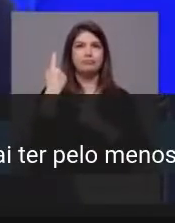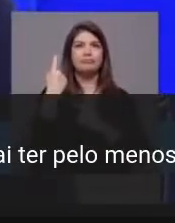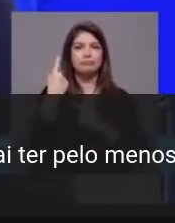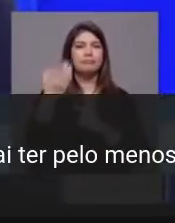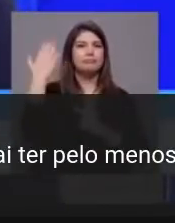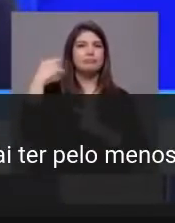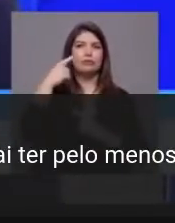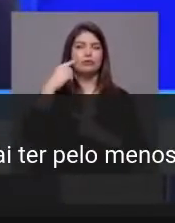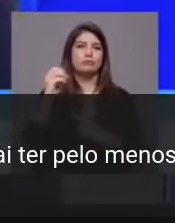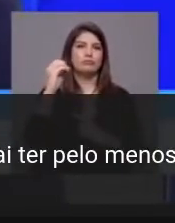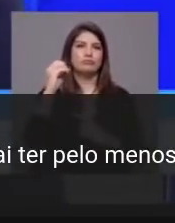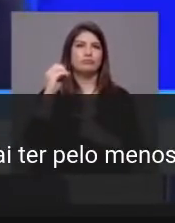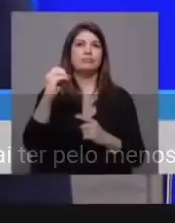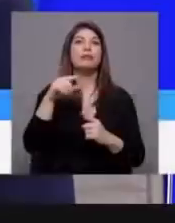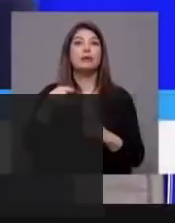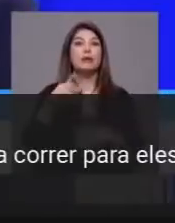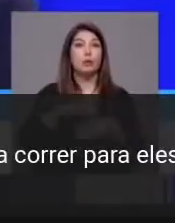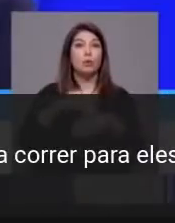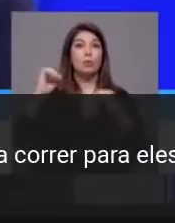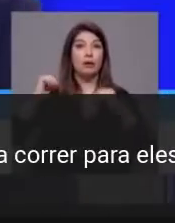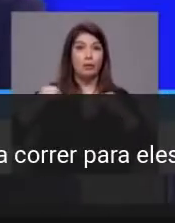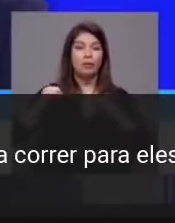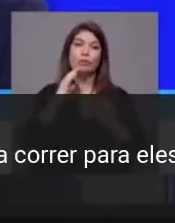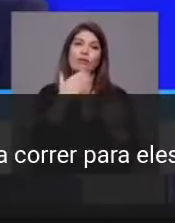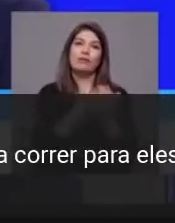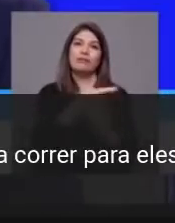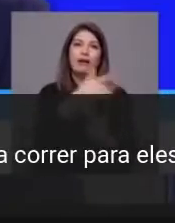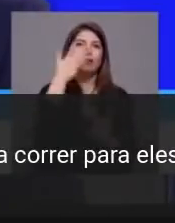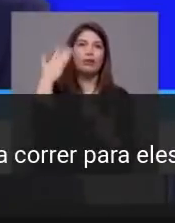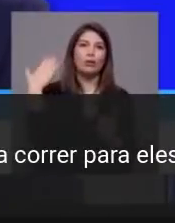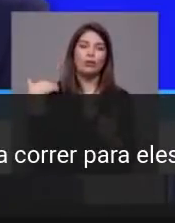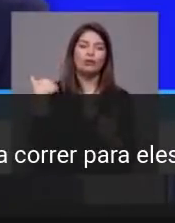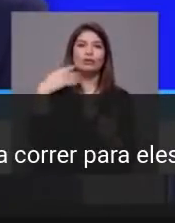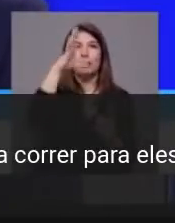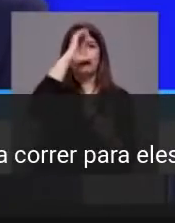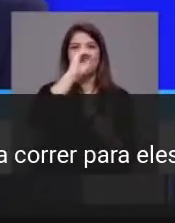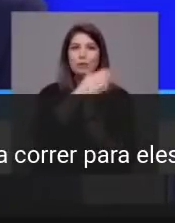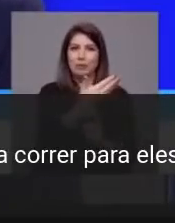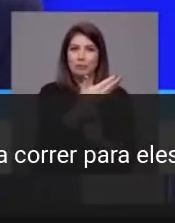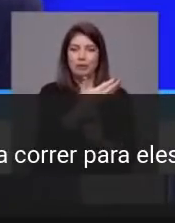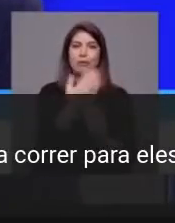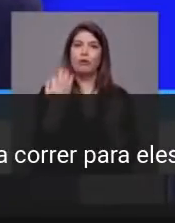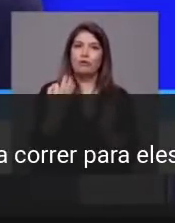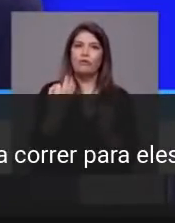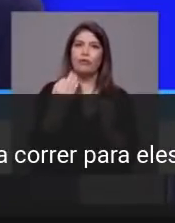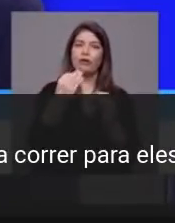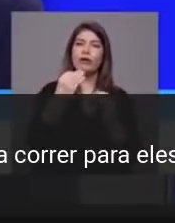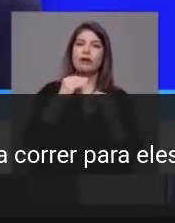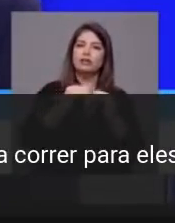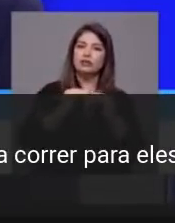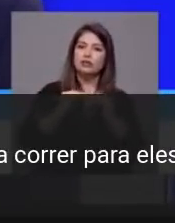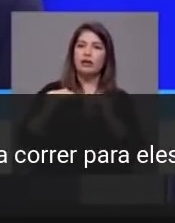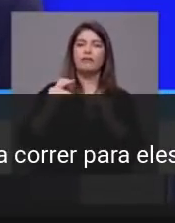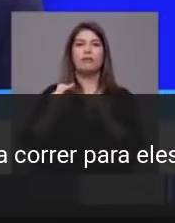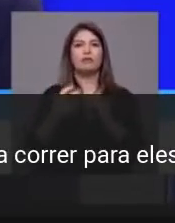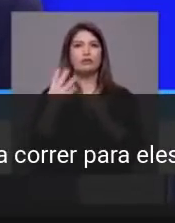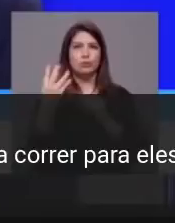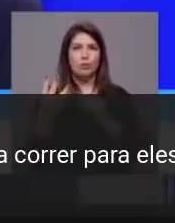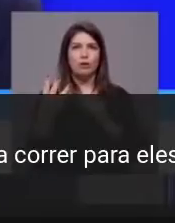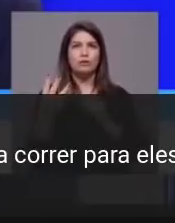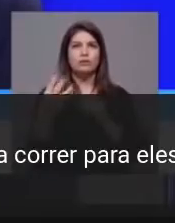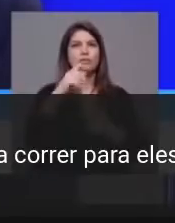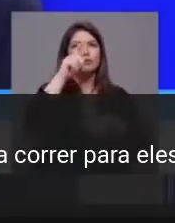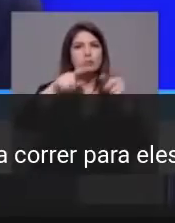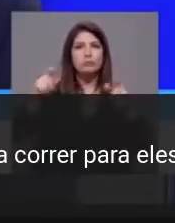acordo que António Costa foi Primeiro-Ministro. Tivemos quatro anos de estabilidade na vida das pessoas, de